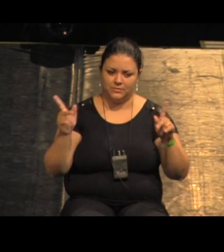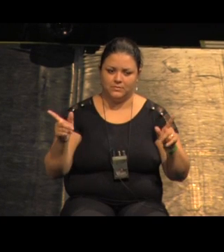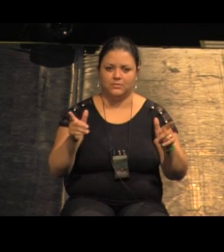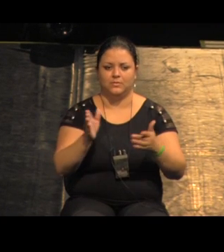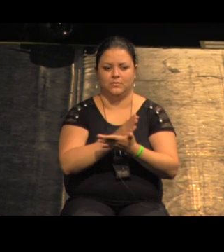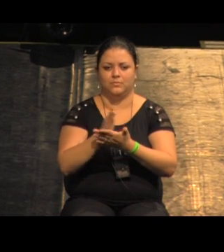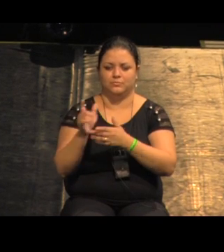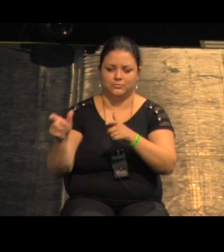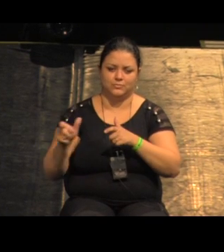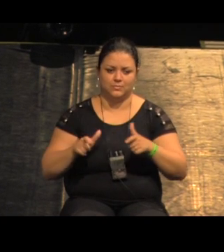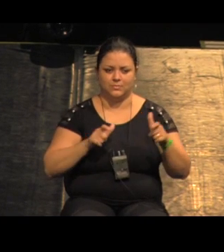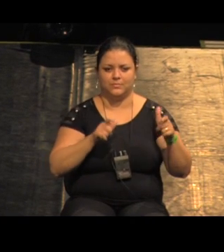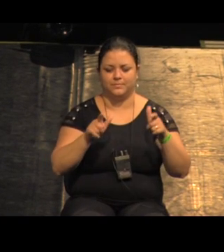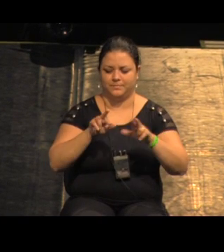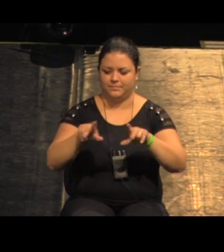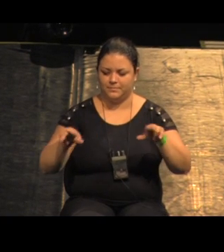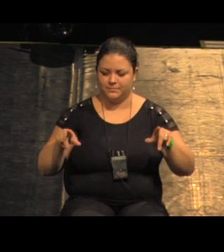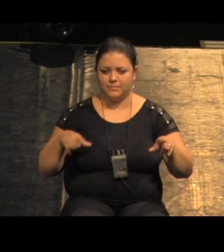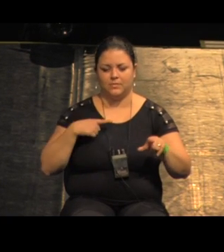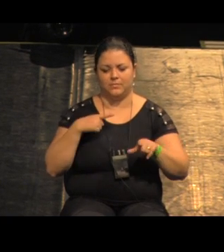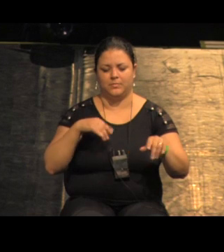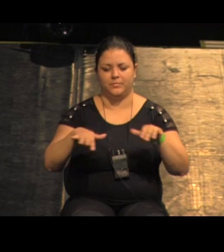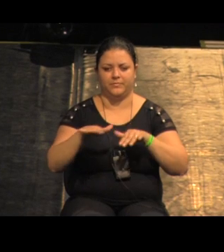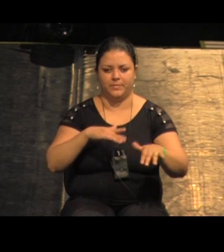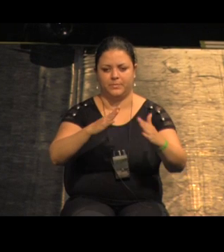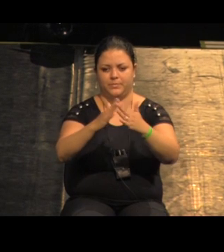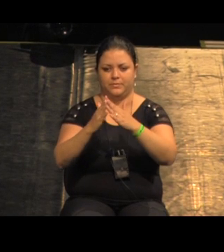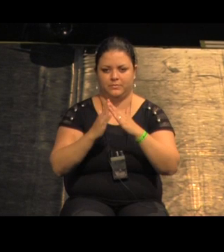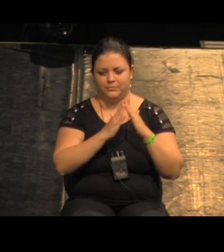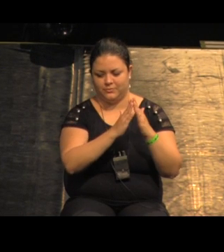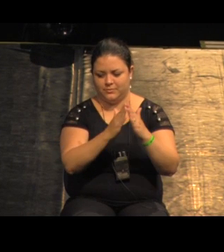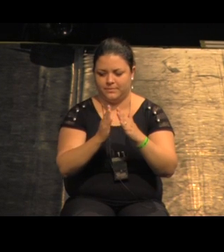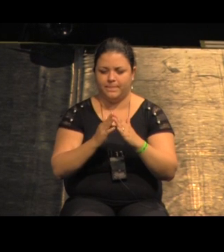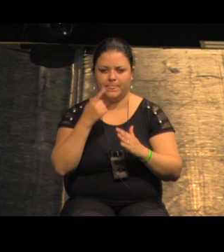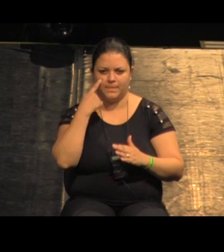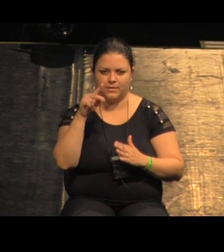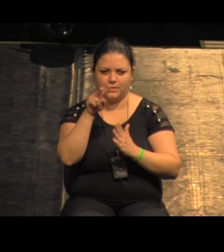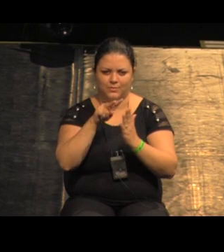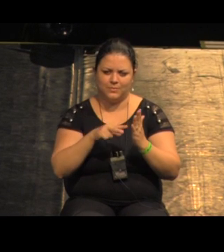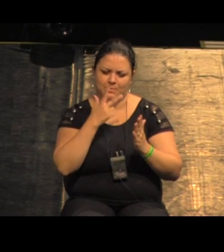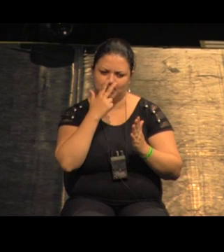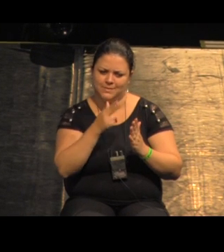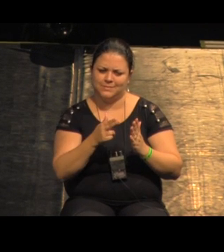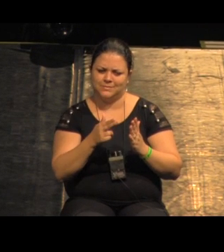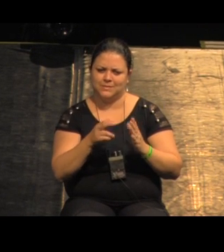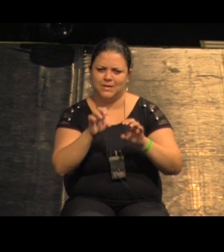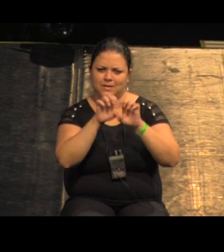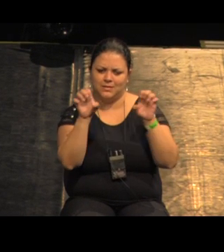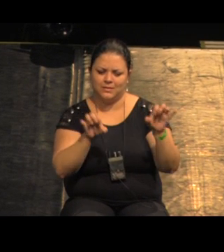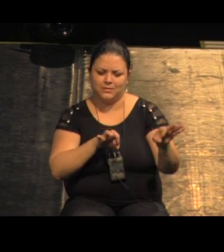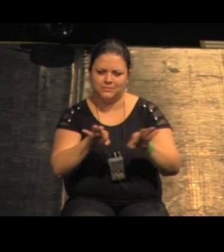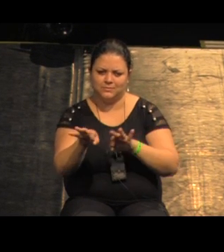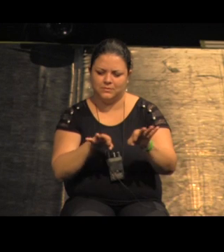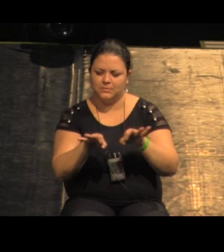lugares movimento pela moradia isso é uma leitura grosso modo esquemática da área